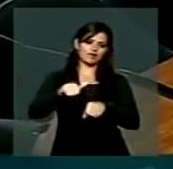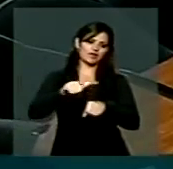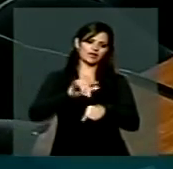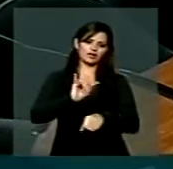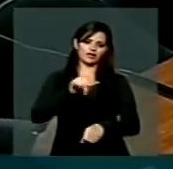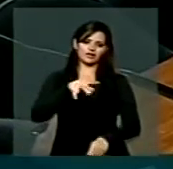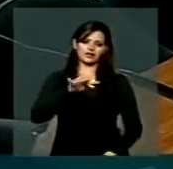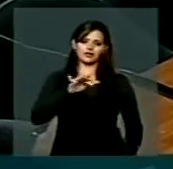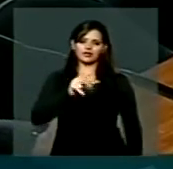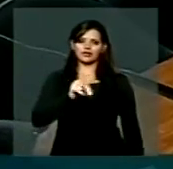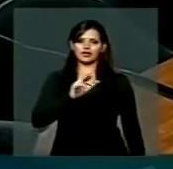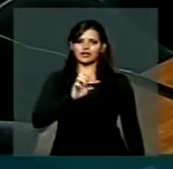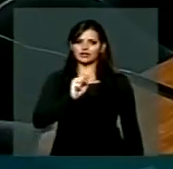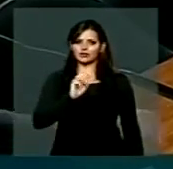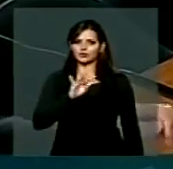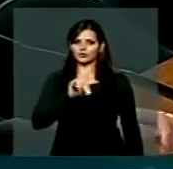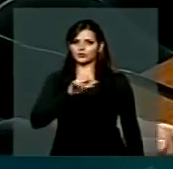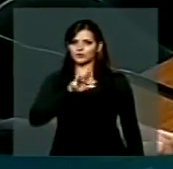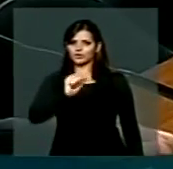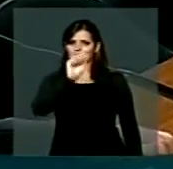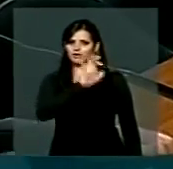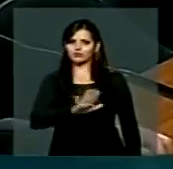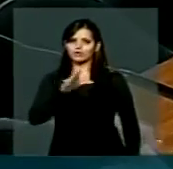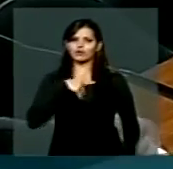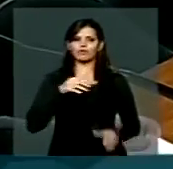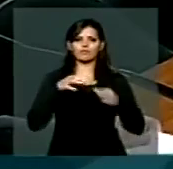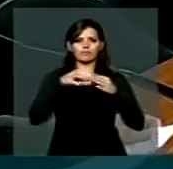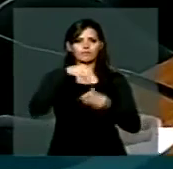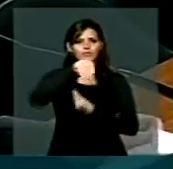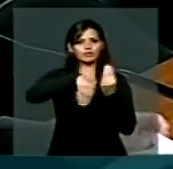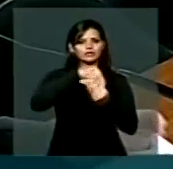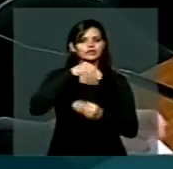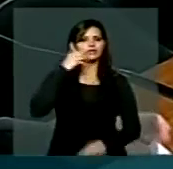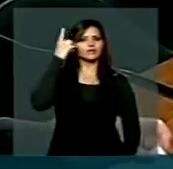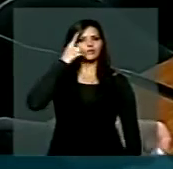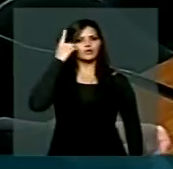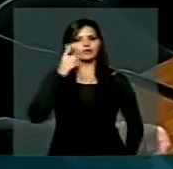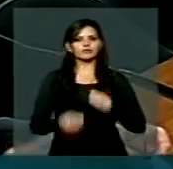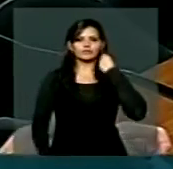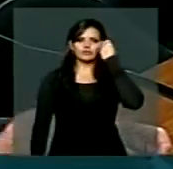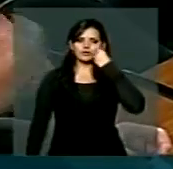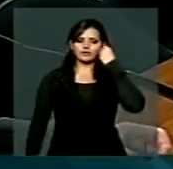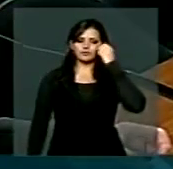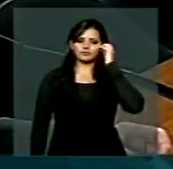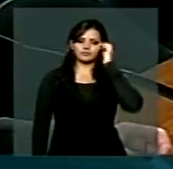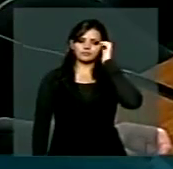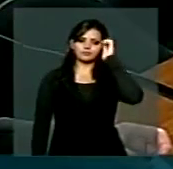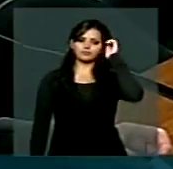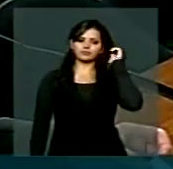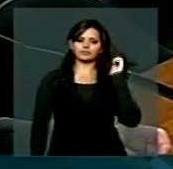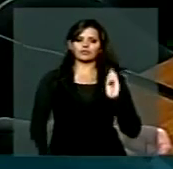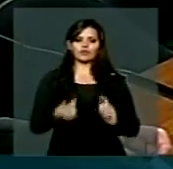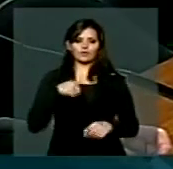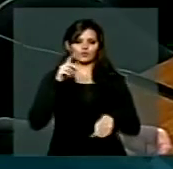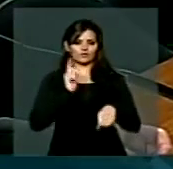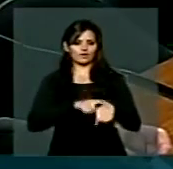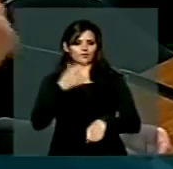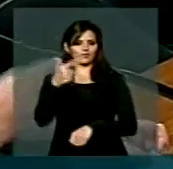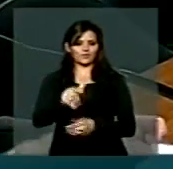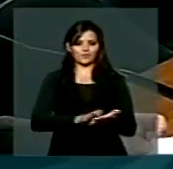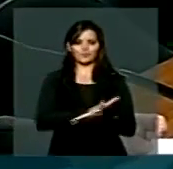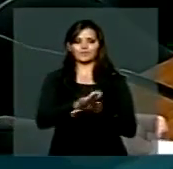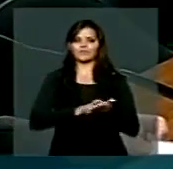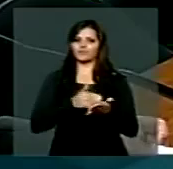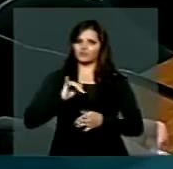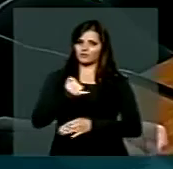mista, uma frente mista com o Senado e a Câmara. Como eu não tenho mais tempo, mas não faltará